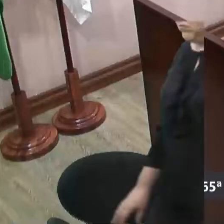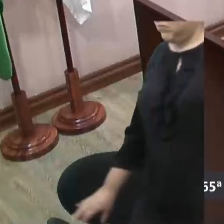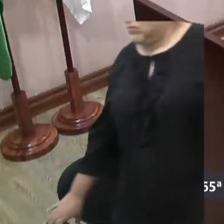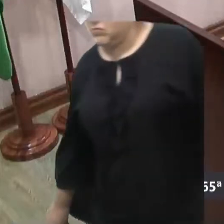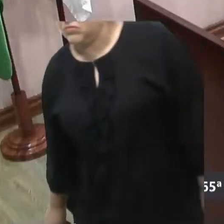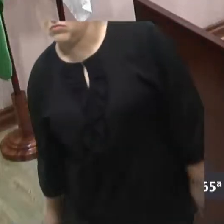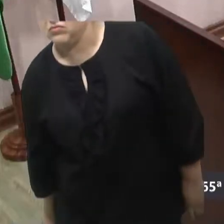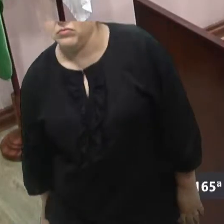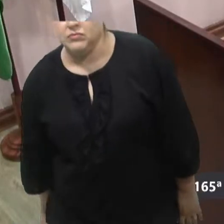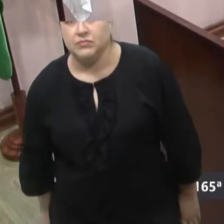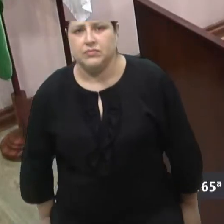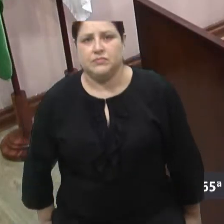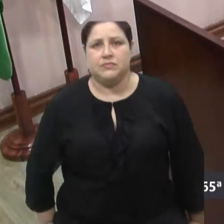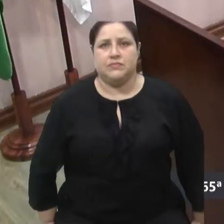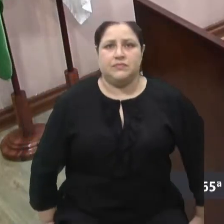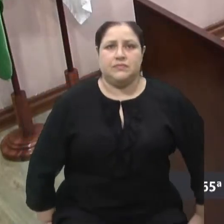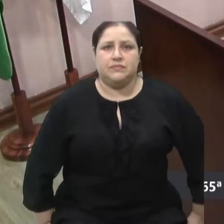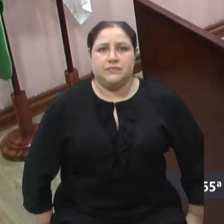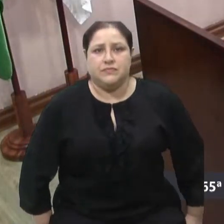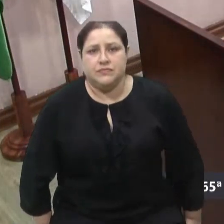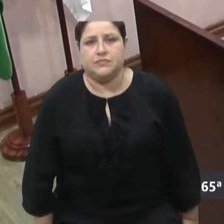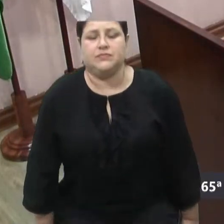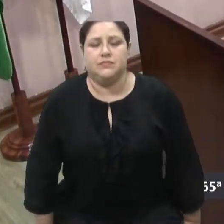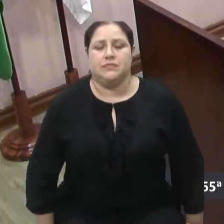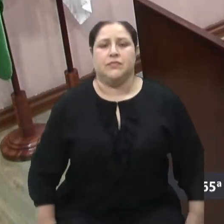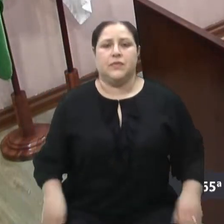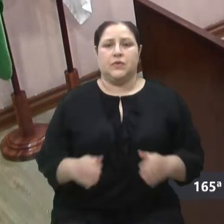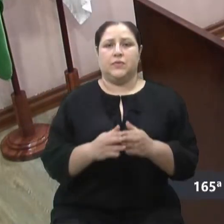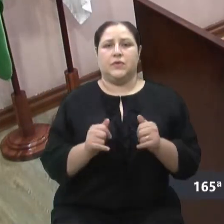Mercada do PSB, vereador D'Ambrós.